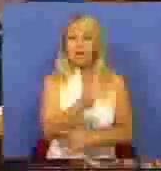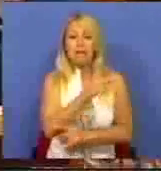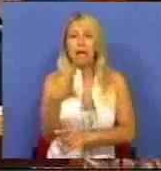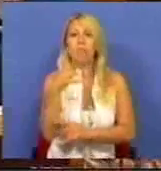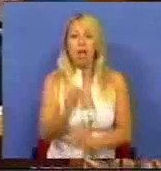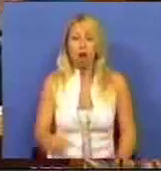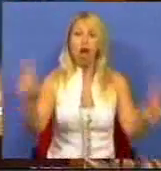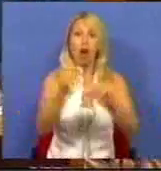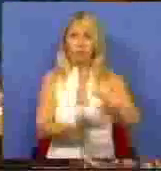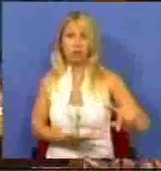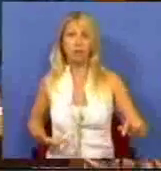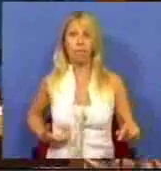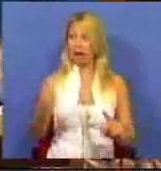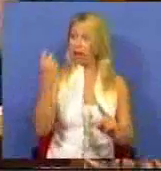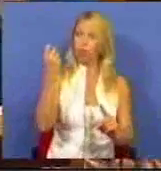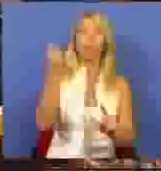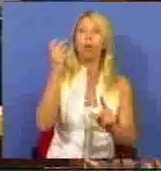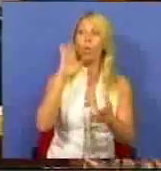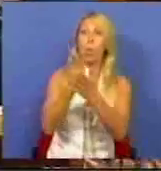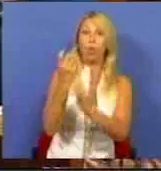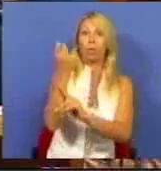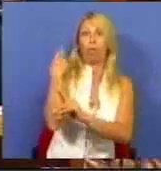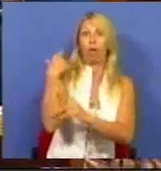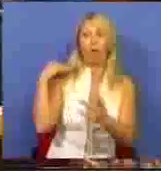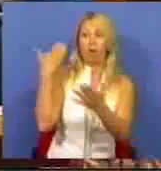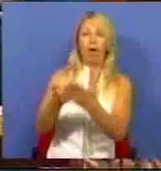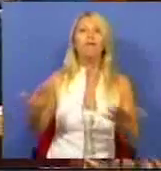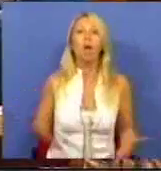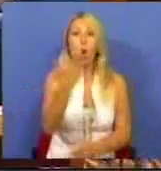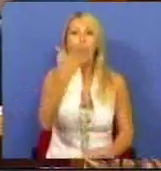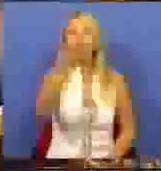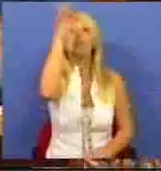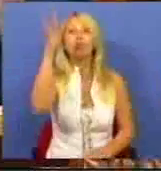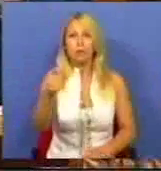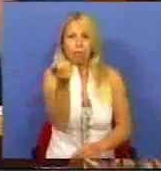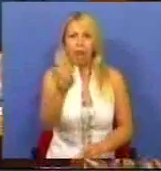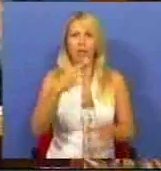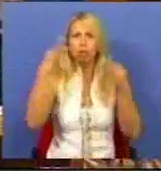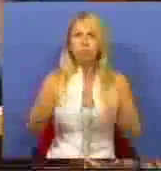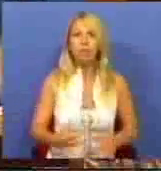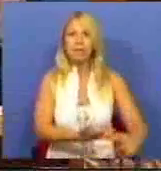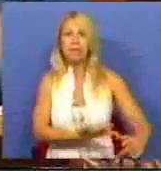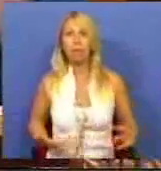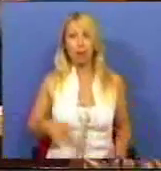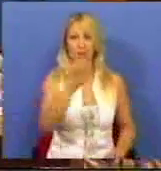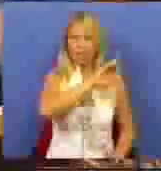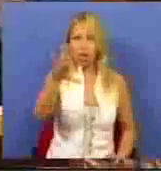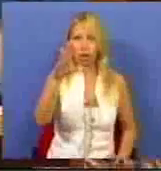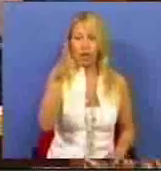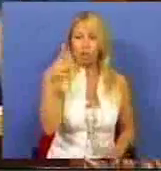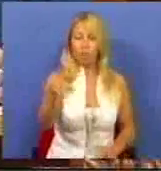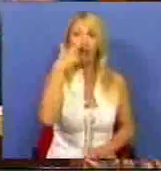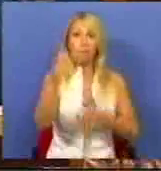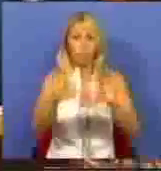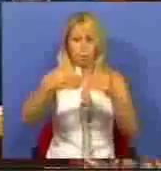desempregados no último ano, 11% de taxa efetiva de desemprego, mais de 600 mil pessoas em